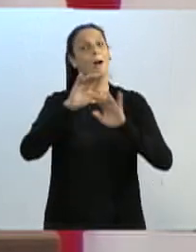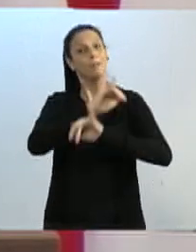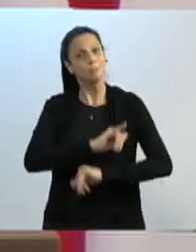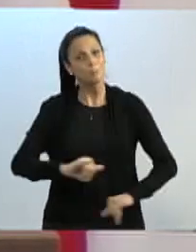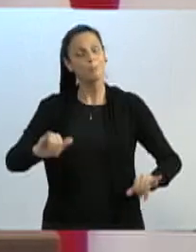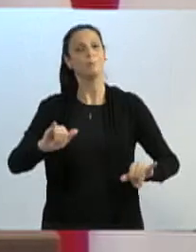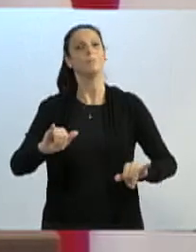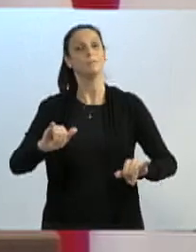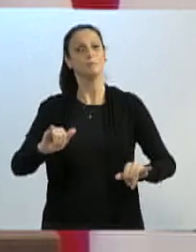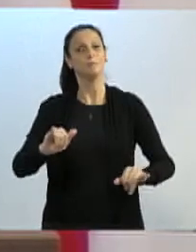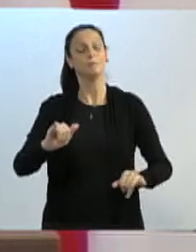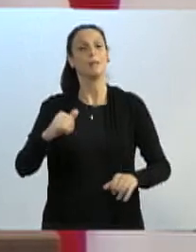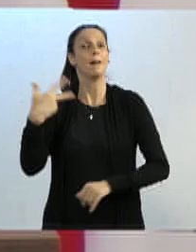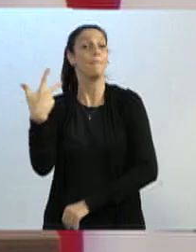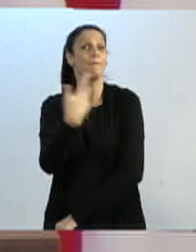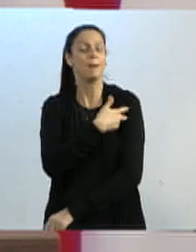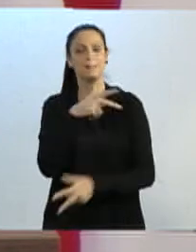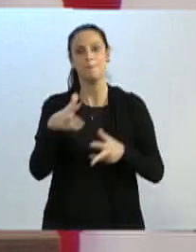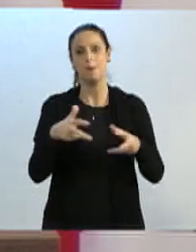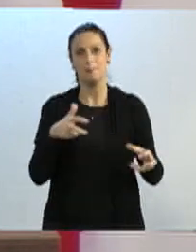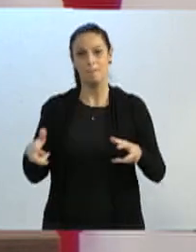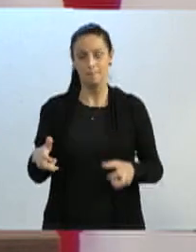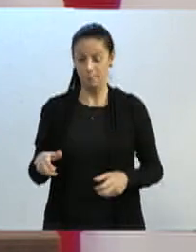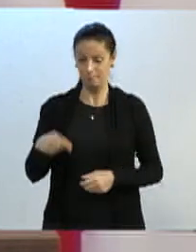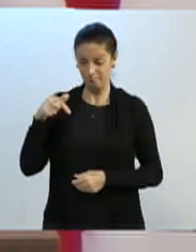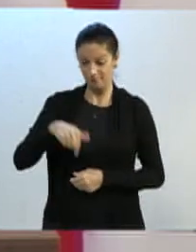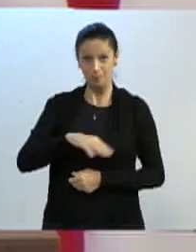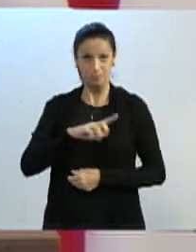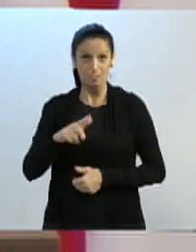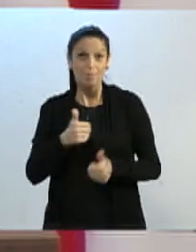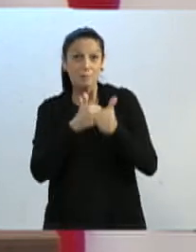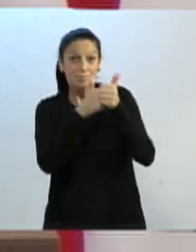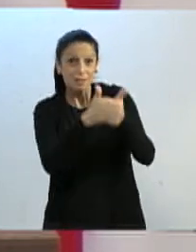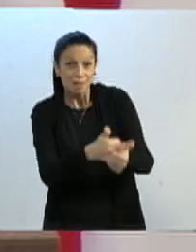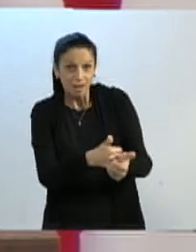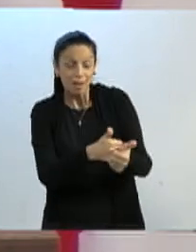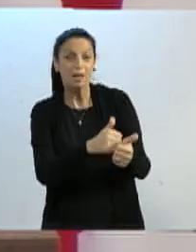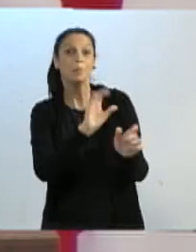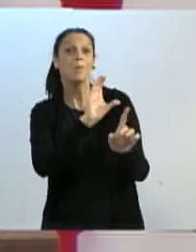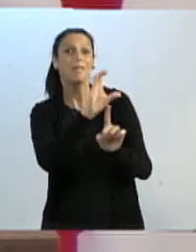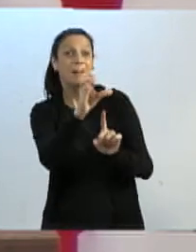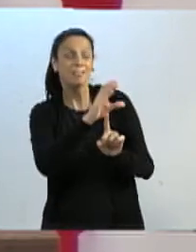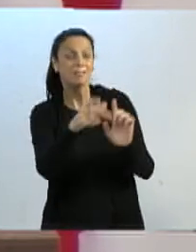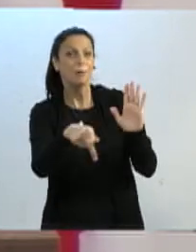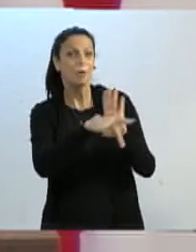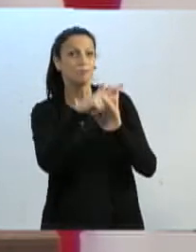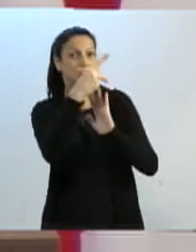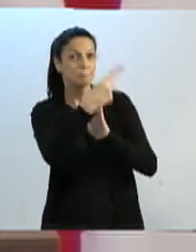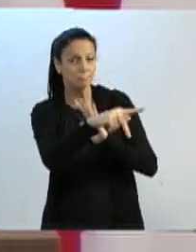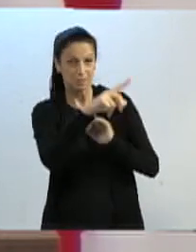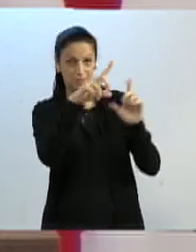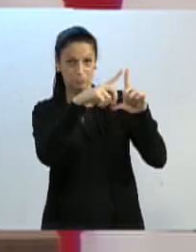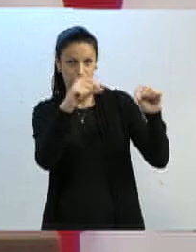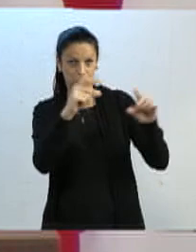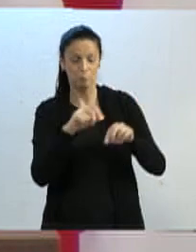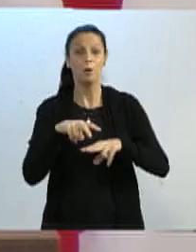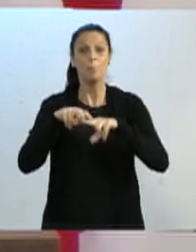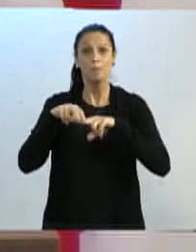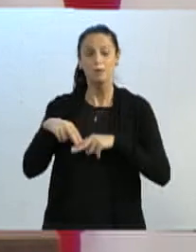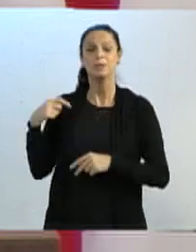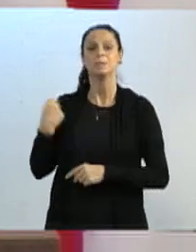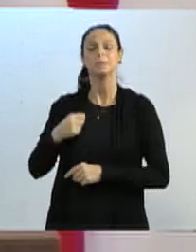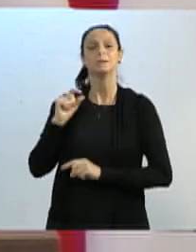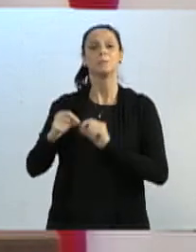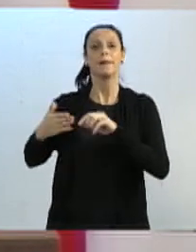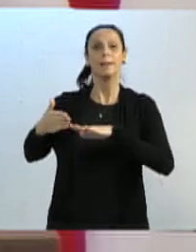vacinação e Blumenau segue o calendário do programa nacional. Então, reforço aqui a necessidade de entrar em contato através do site da